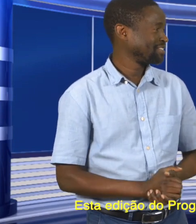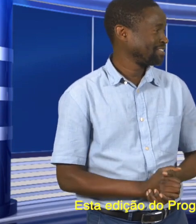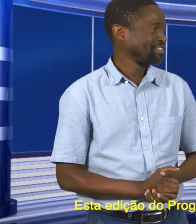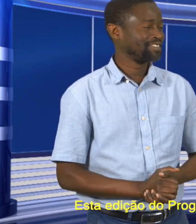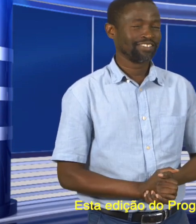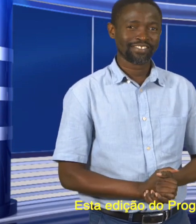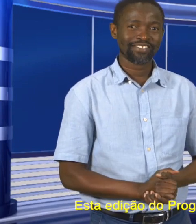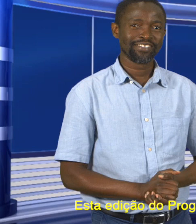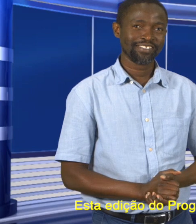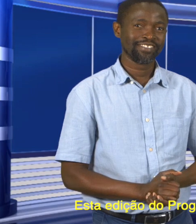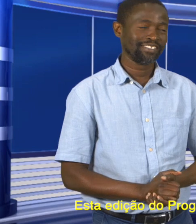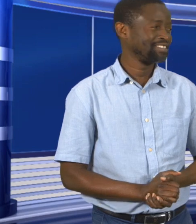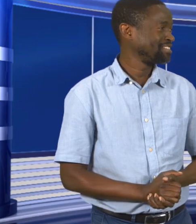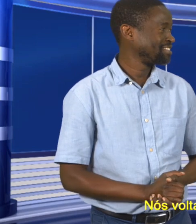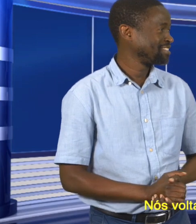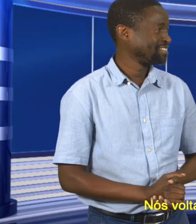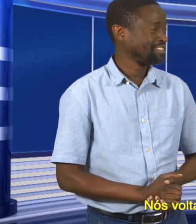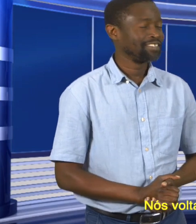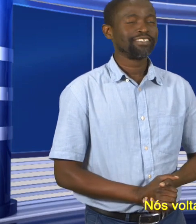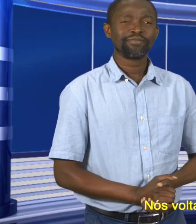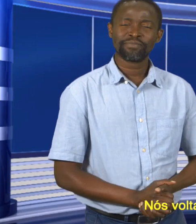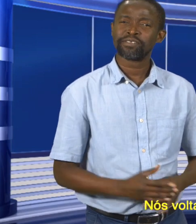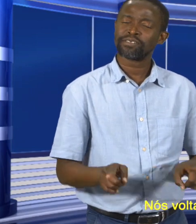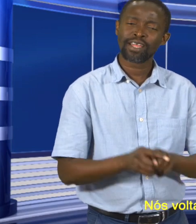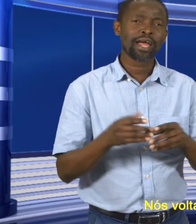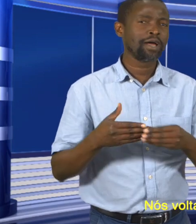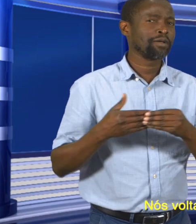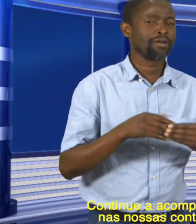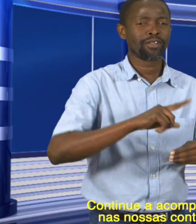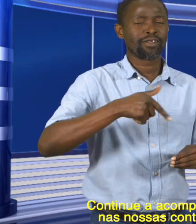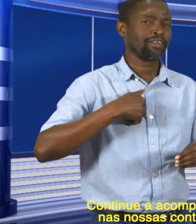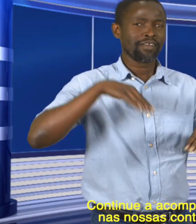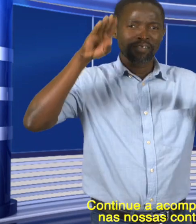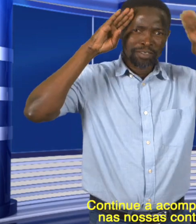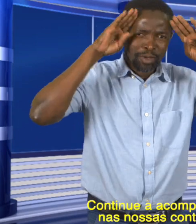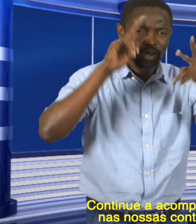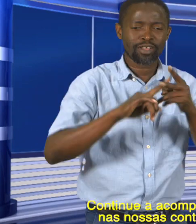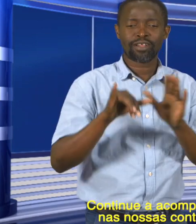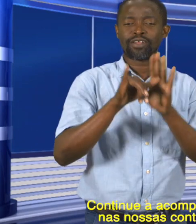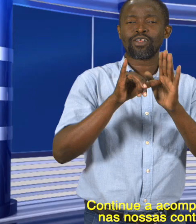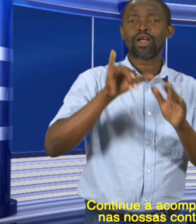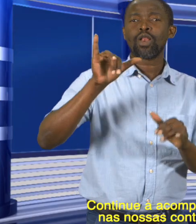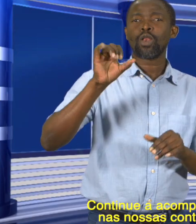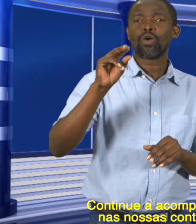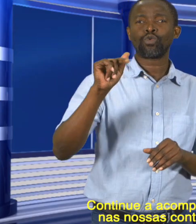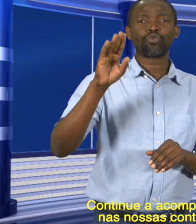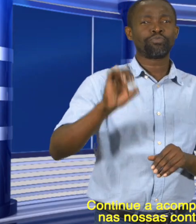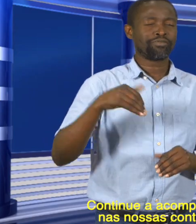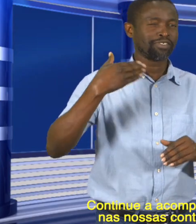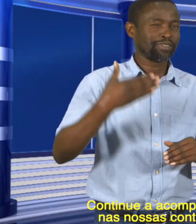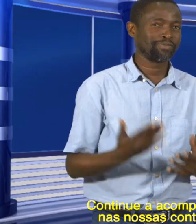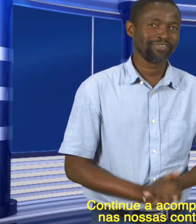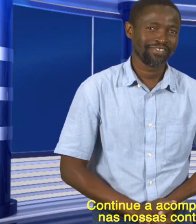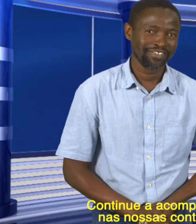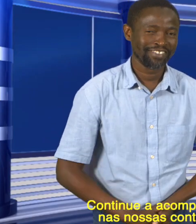programa da TV Surdo fica por aqui. Nós voltamos daqui a sete dias. Continue a acompanhar as nossas publicações nas